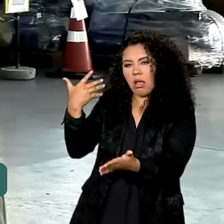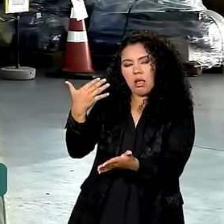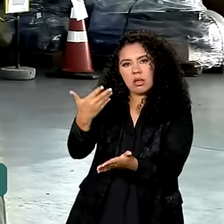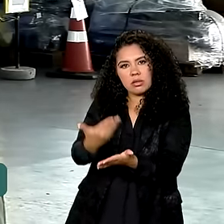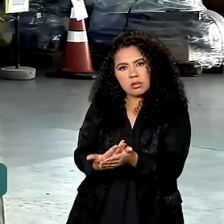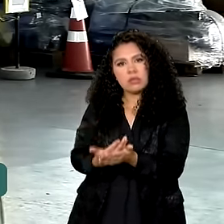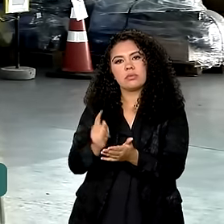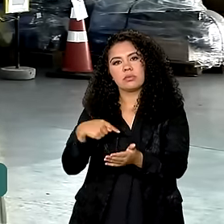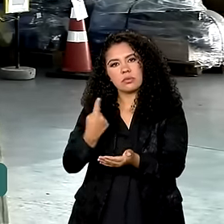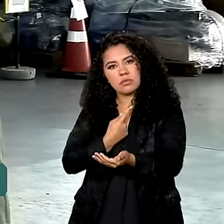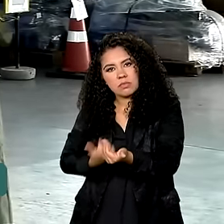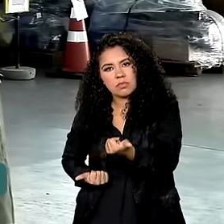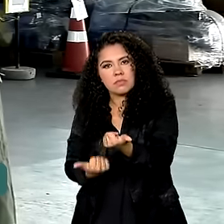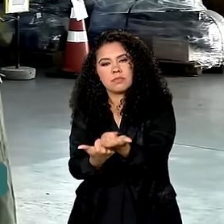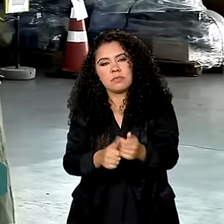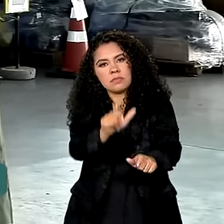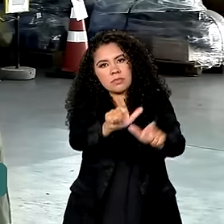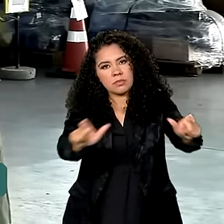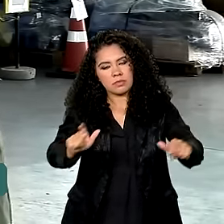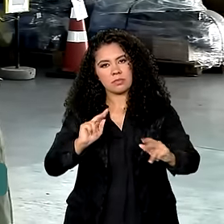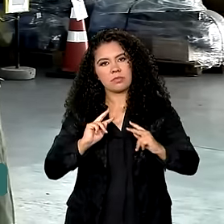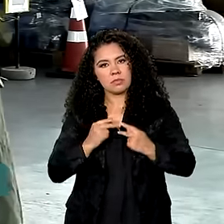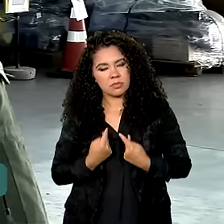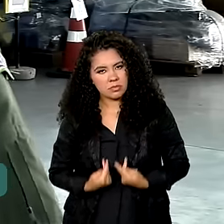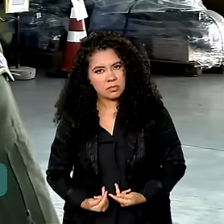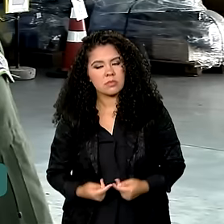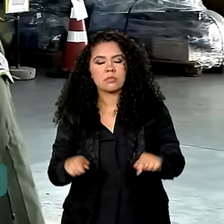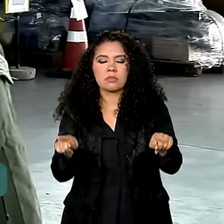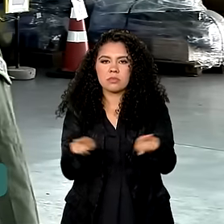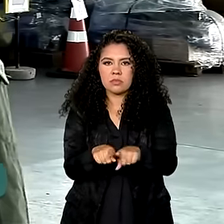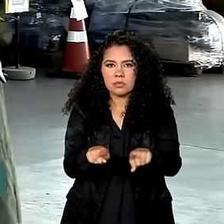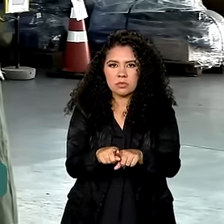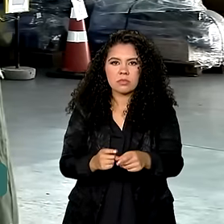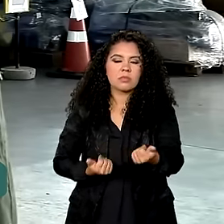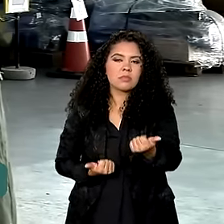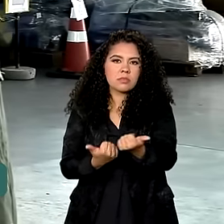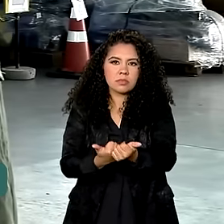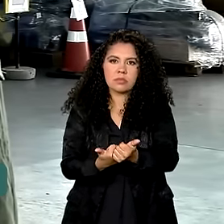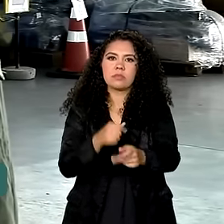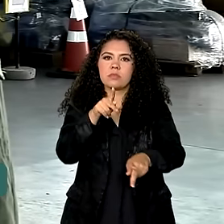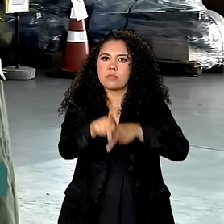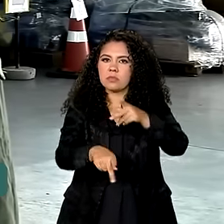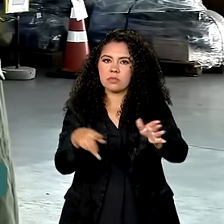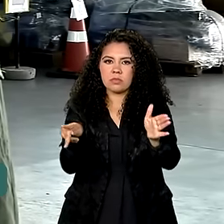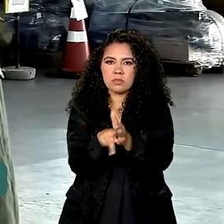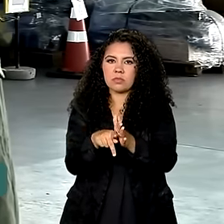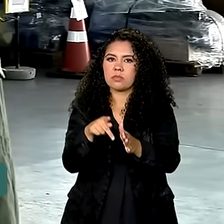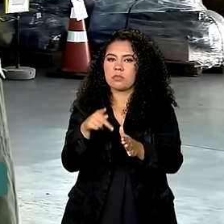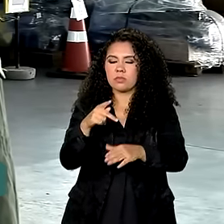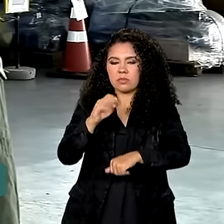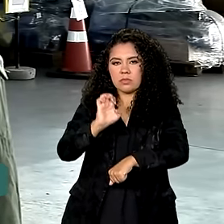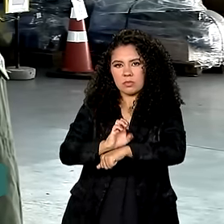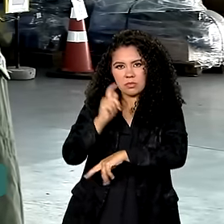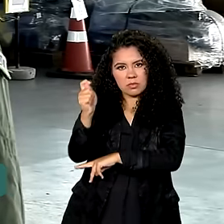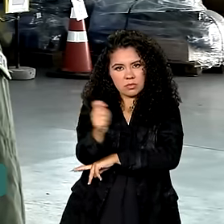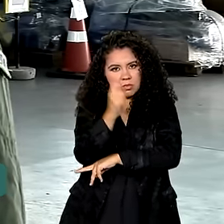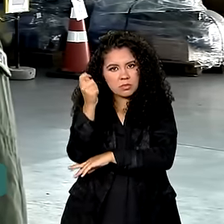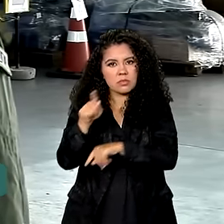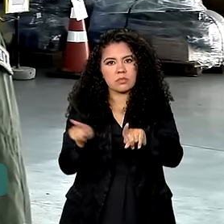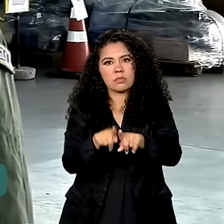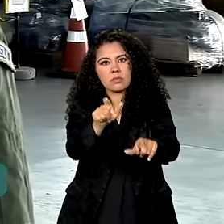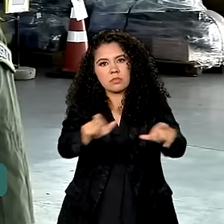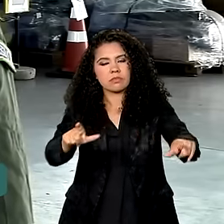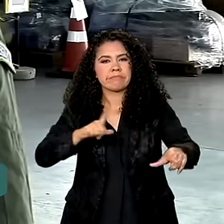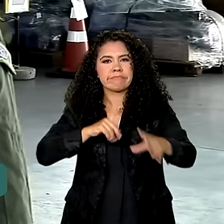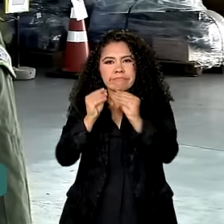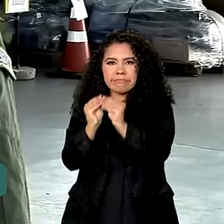ação humanitária, de assistência aos gaúchos, ao povo que perdeu tudo e foi severamente